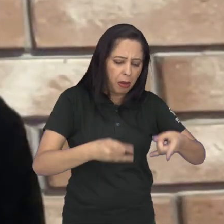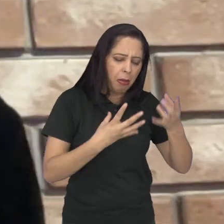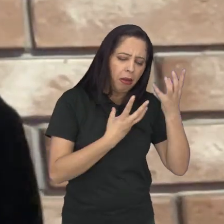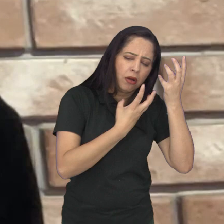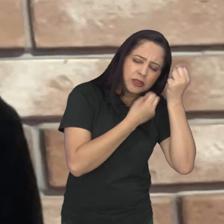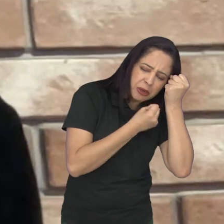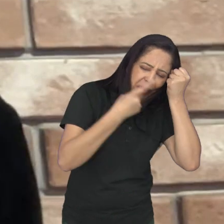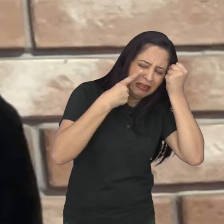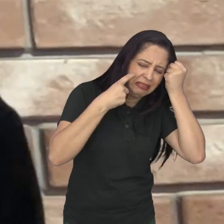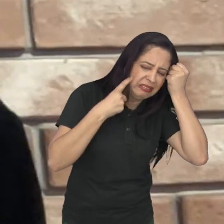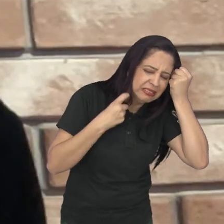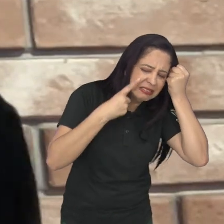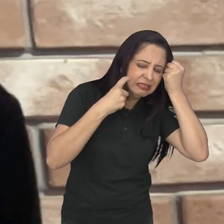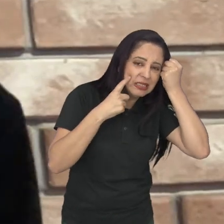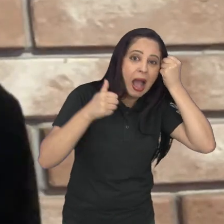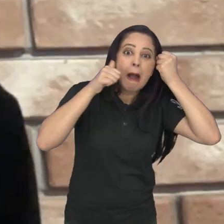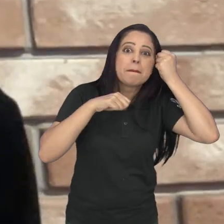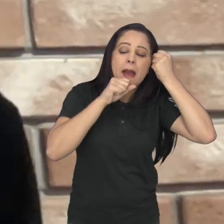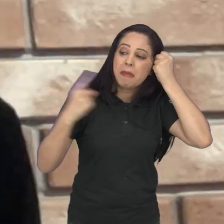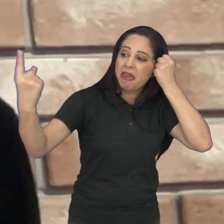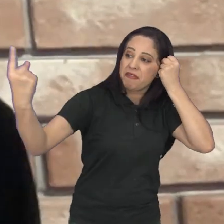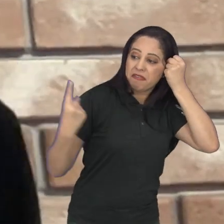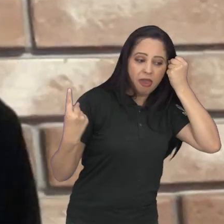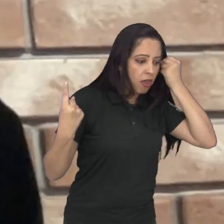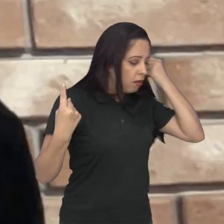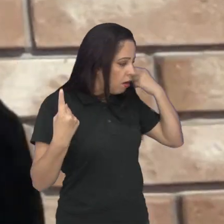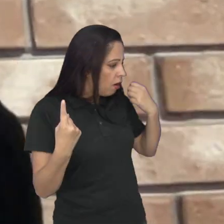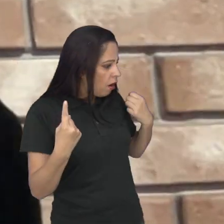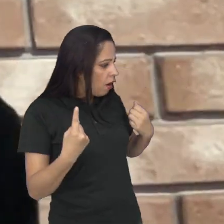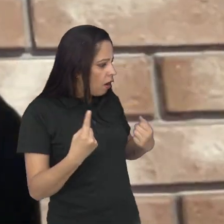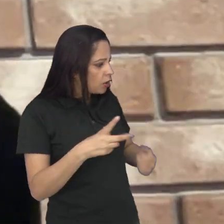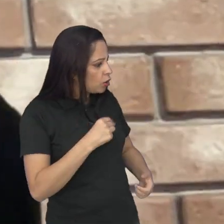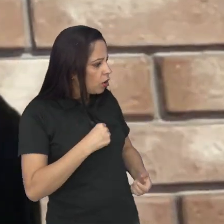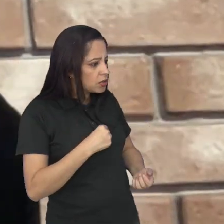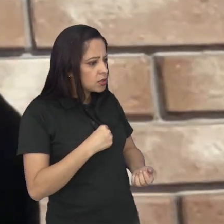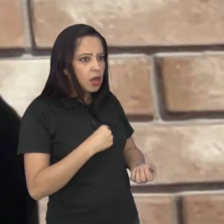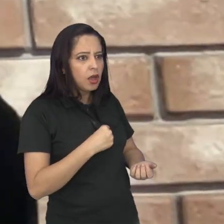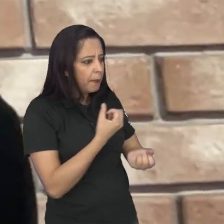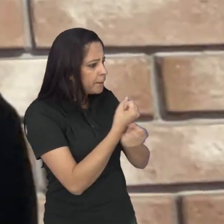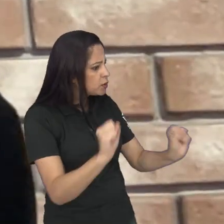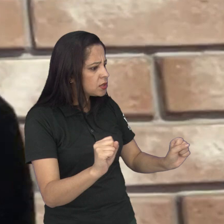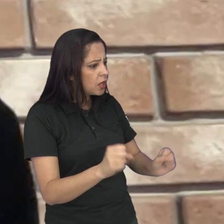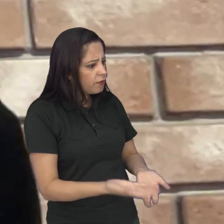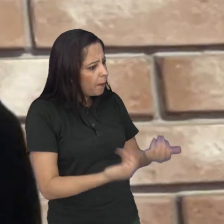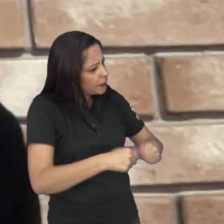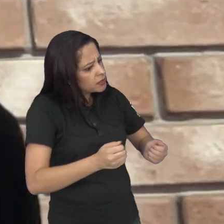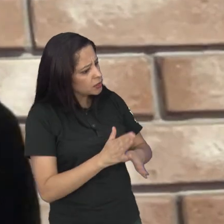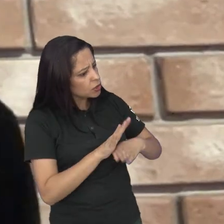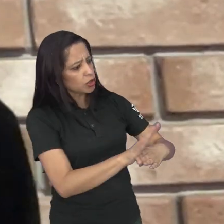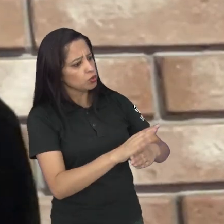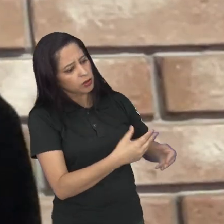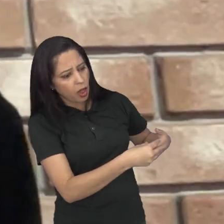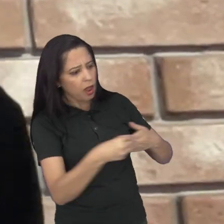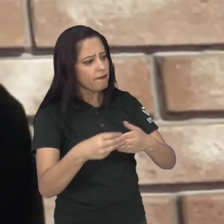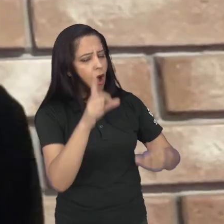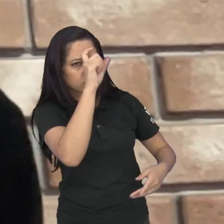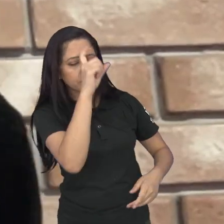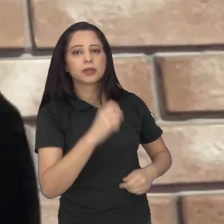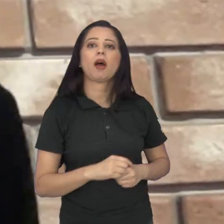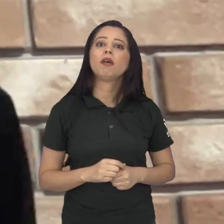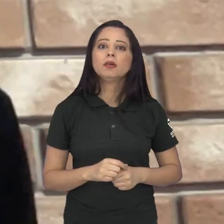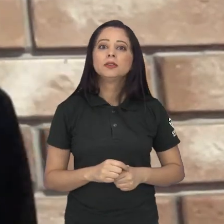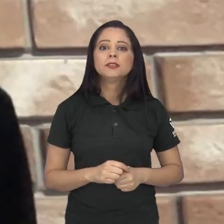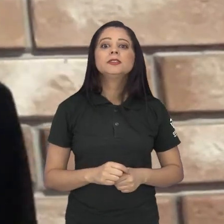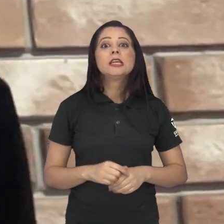na cama, deitada. Minha mãe viu a situação que eu fiquei, eu estava. Bianca, não dá mais para esse jeito que você está. Se você precisa de ajuda, eu vou te levar no